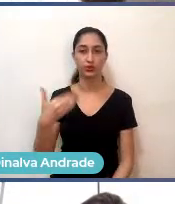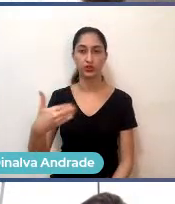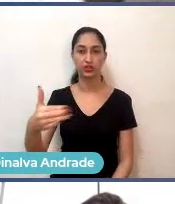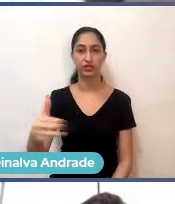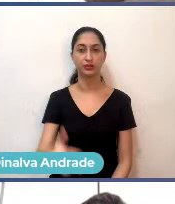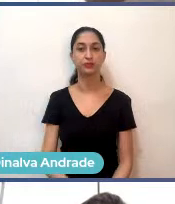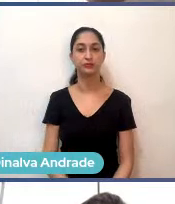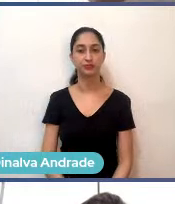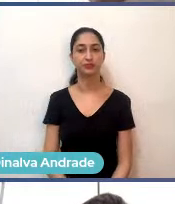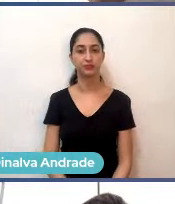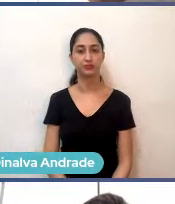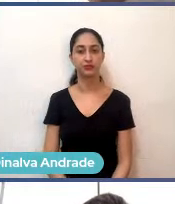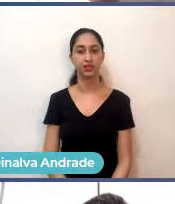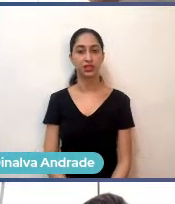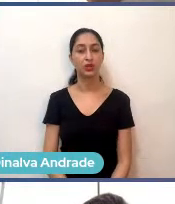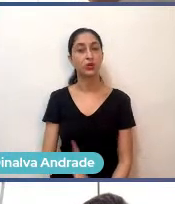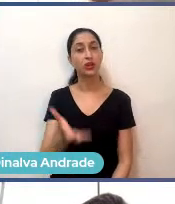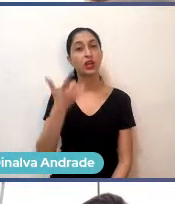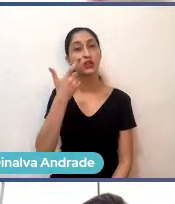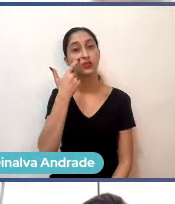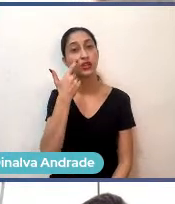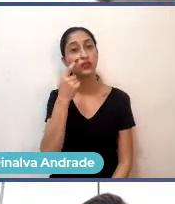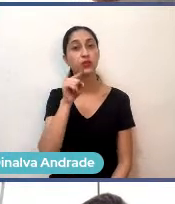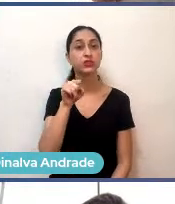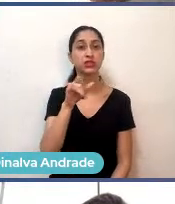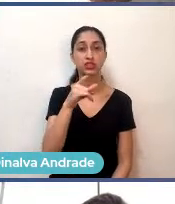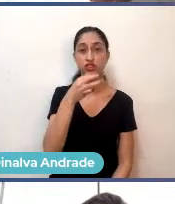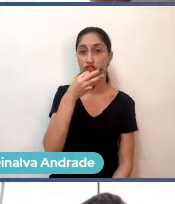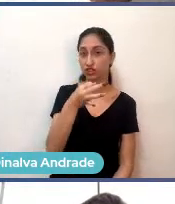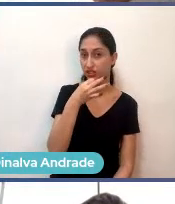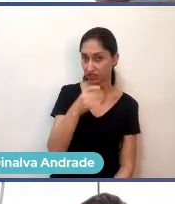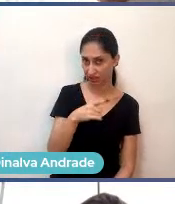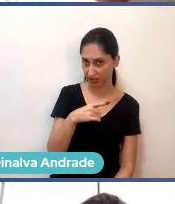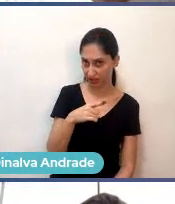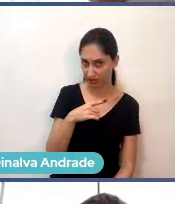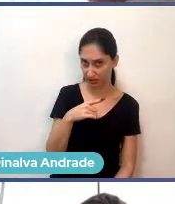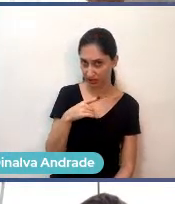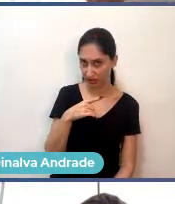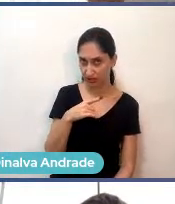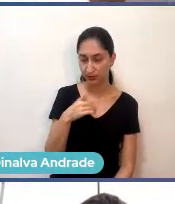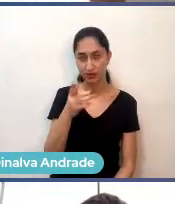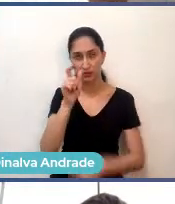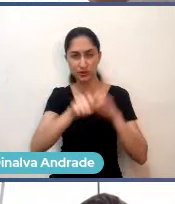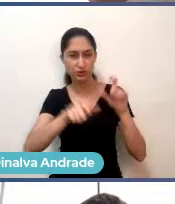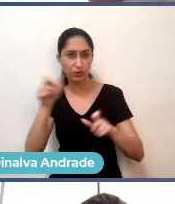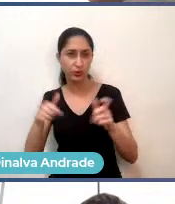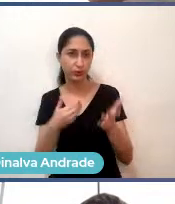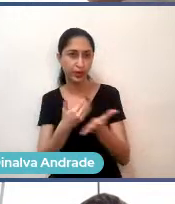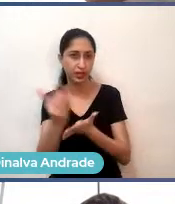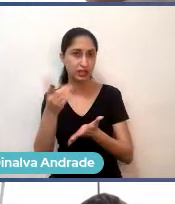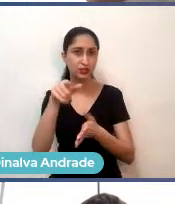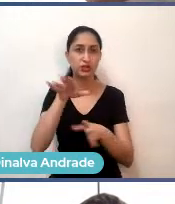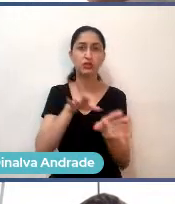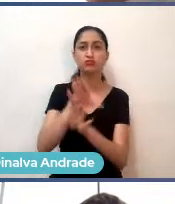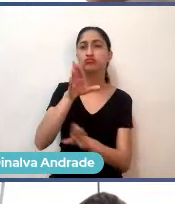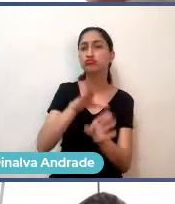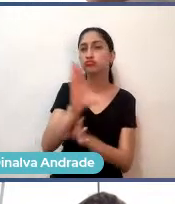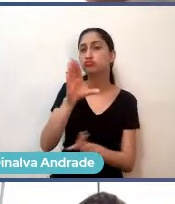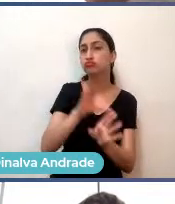E aí eu queria também ver se você tem alguma dica, não? Aí para as pessoas que estão começando o mesmo desafio, o você recomendaria?